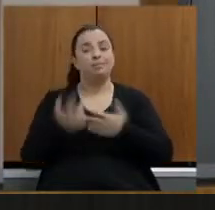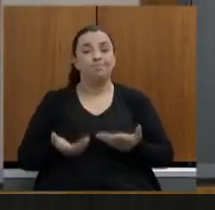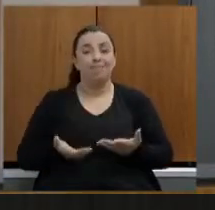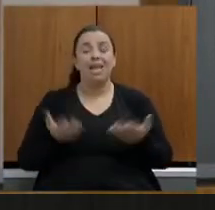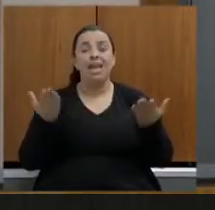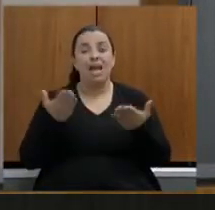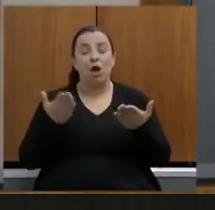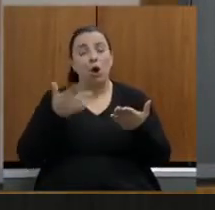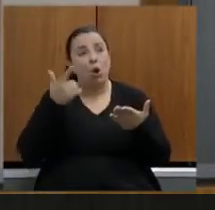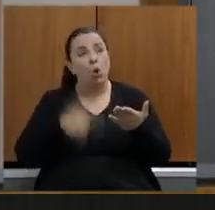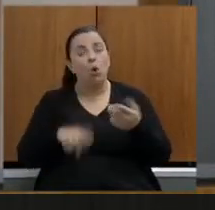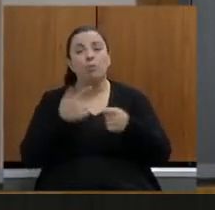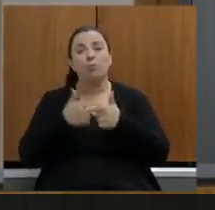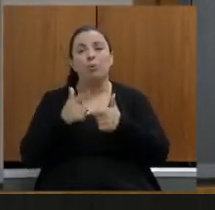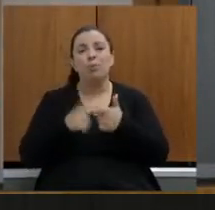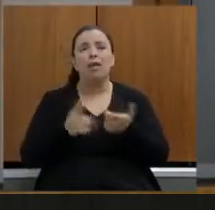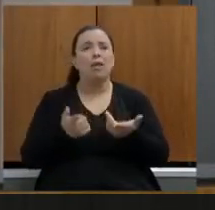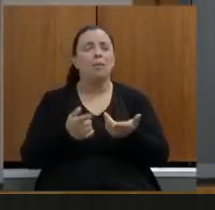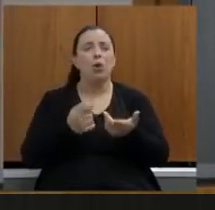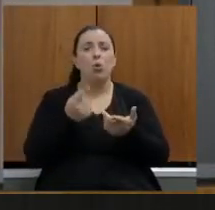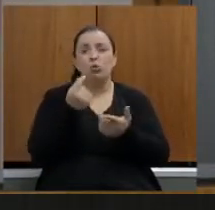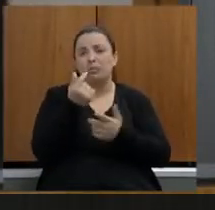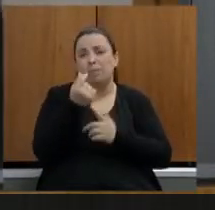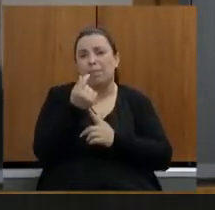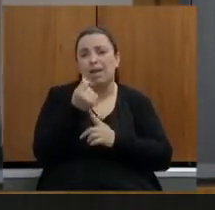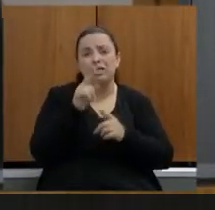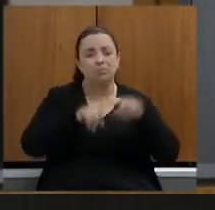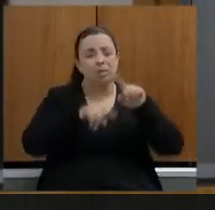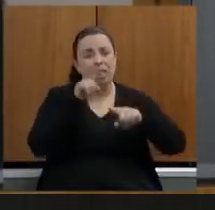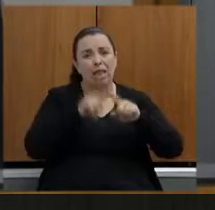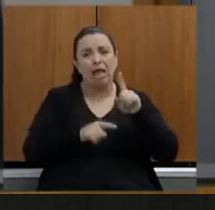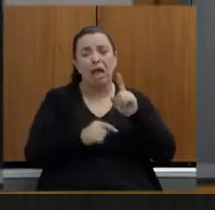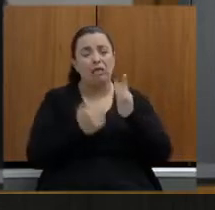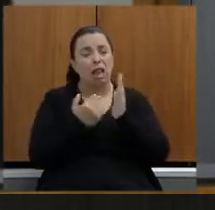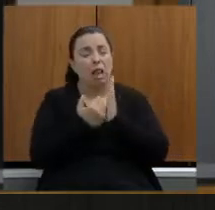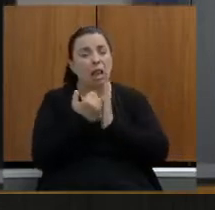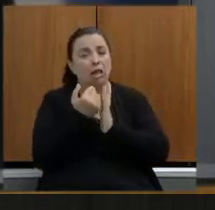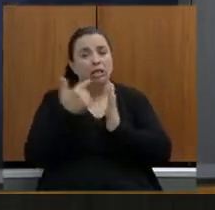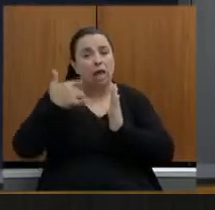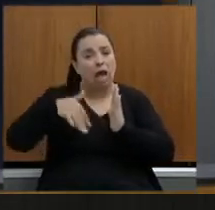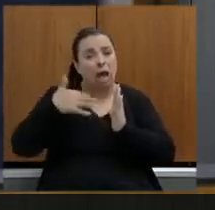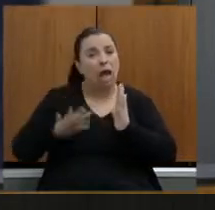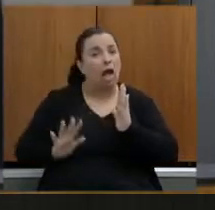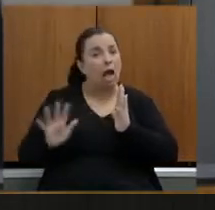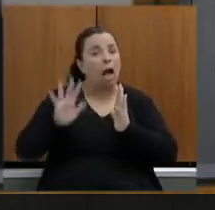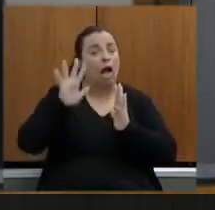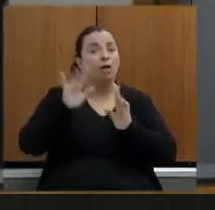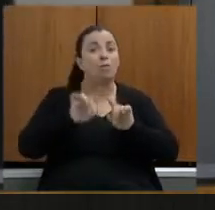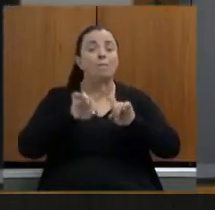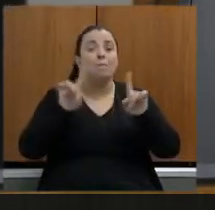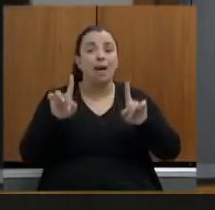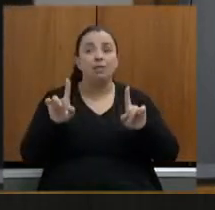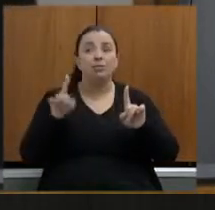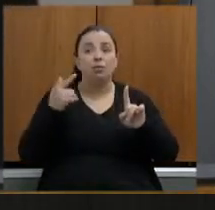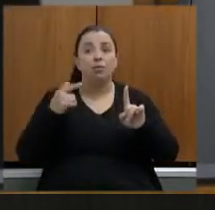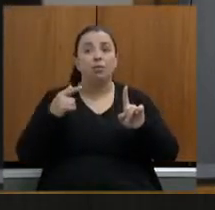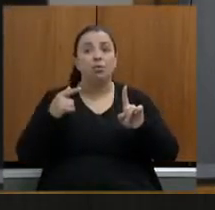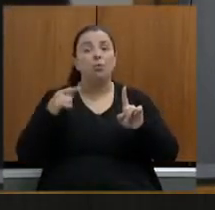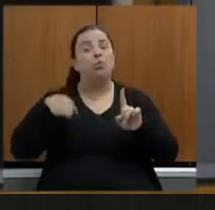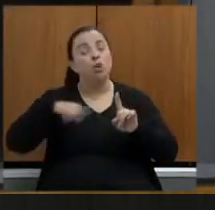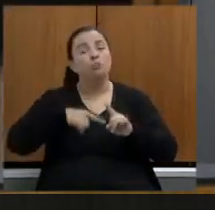insumos tudo isso que vem acontecendo e a gente está conseguindo vencer eu acho que isso é histórico para Minas